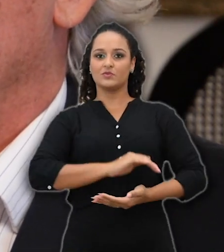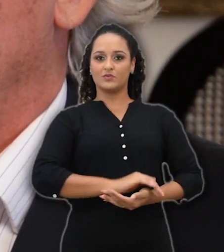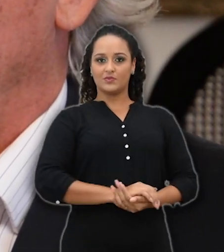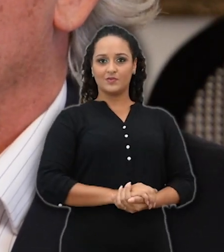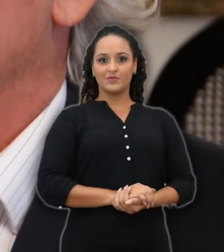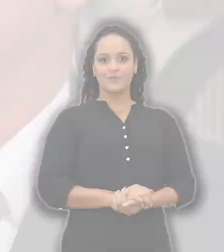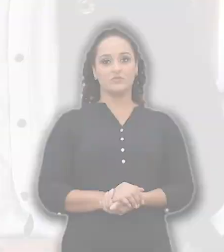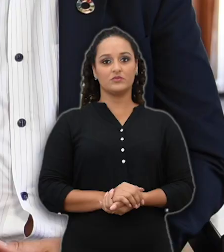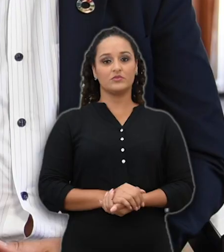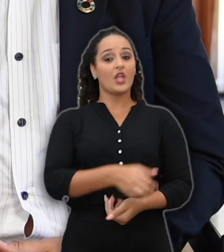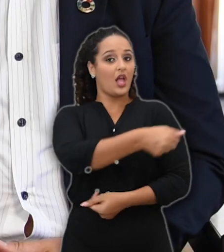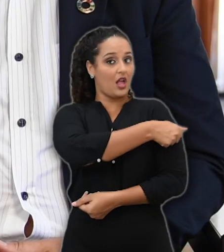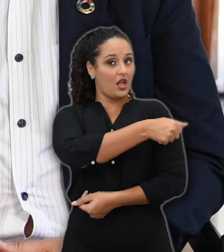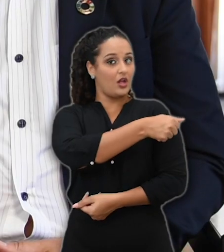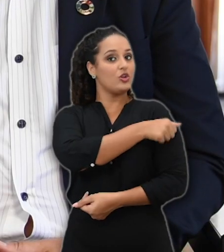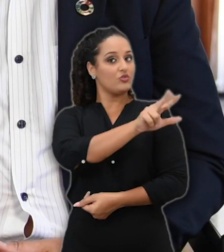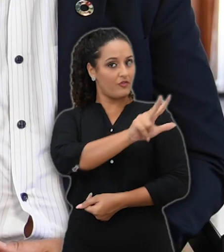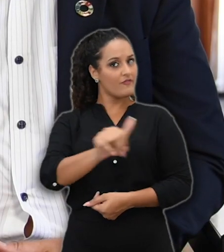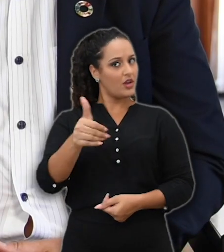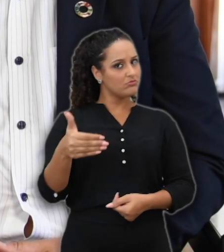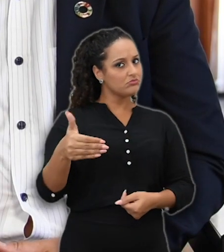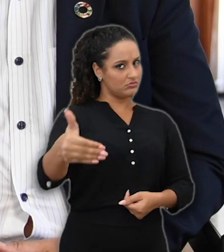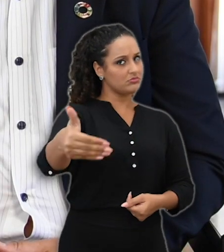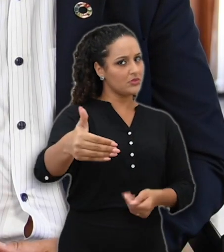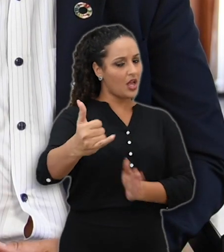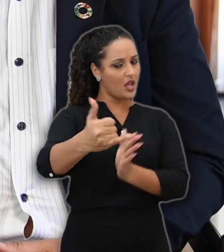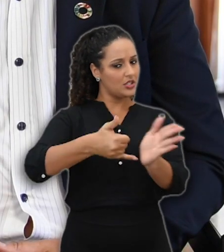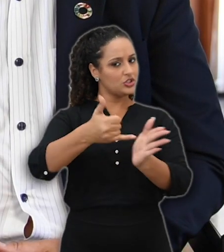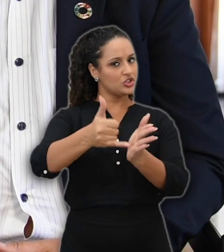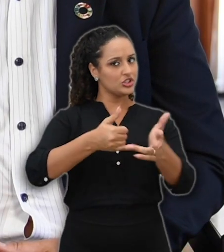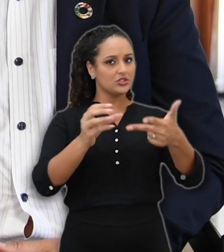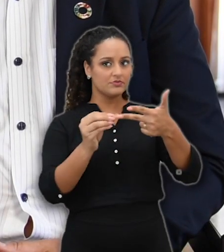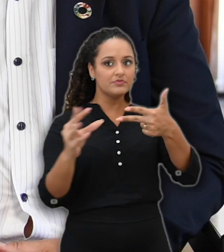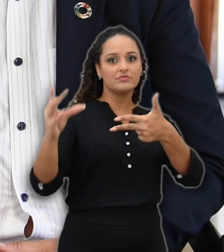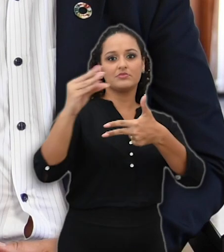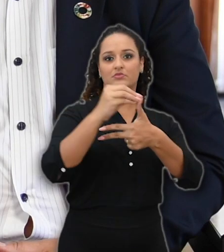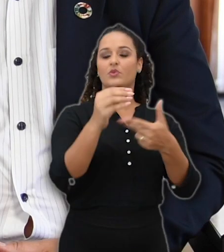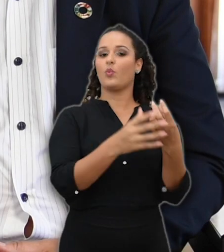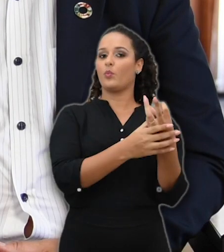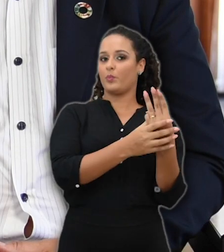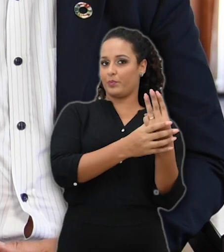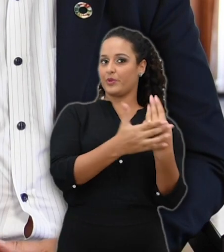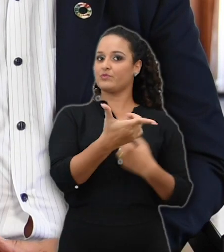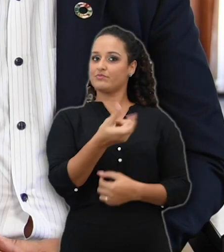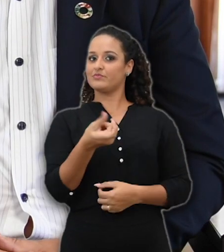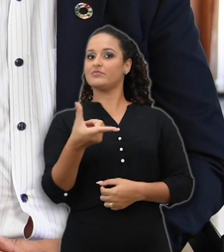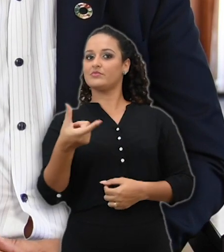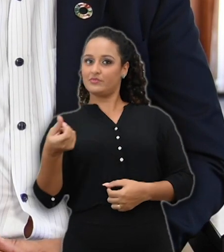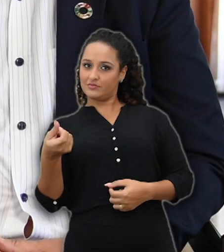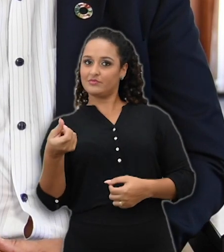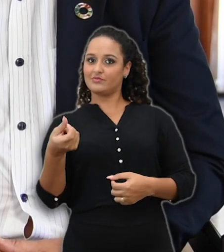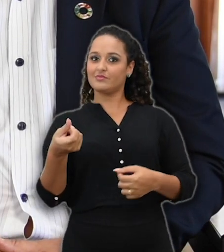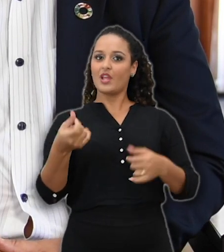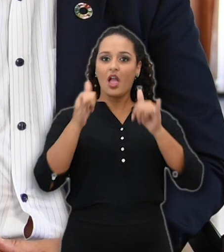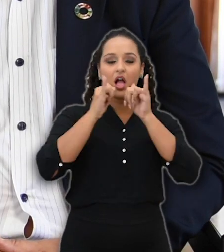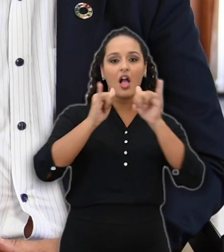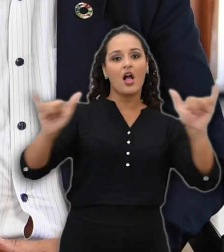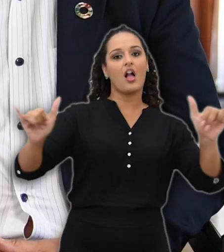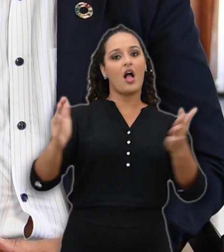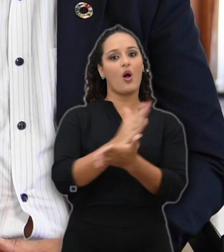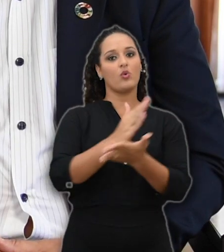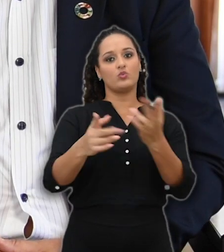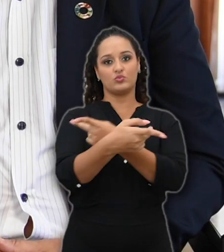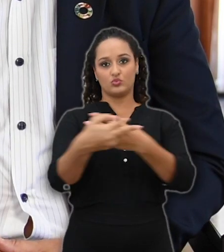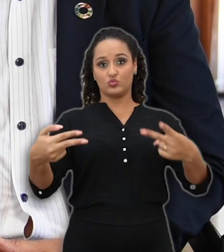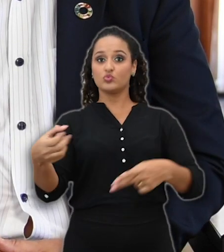instituição. Para os estudantes que vão se inscrever no SISU UFPE 2020, nós